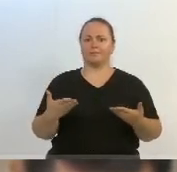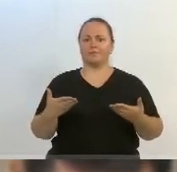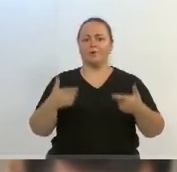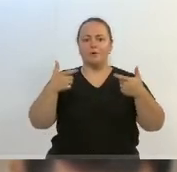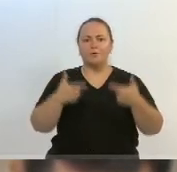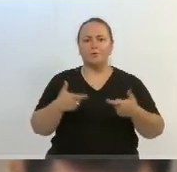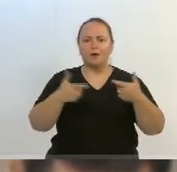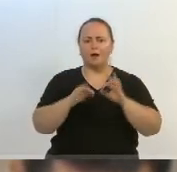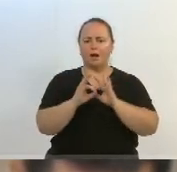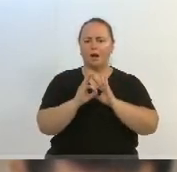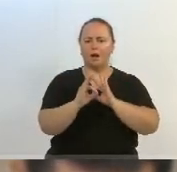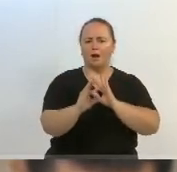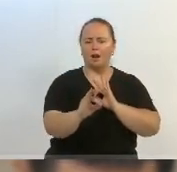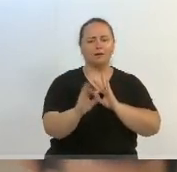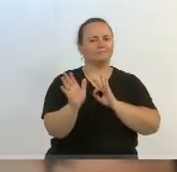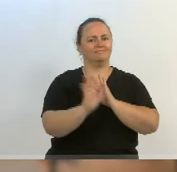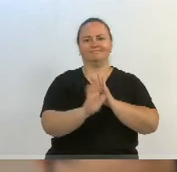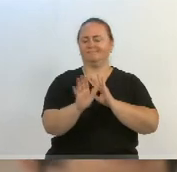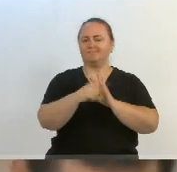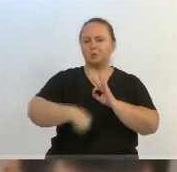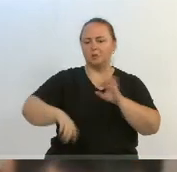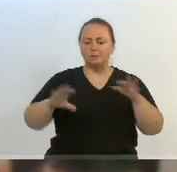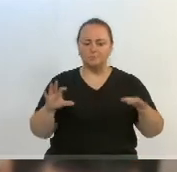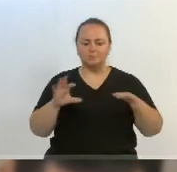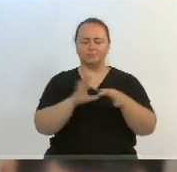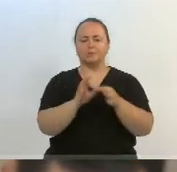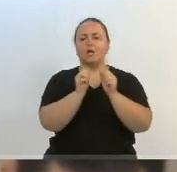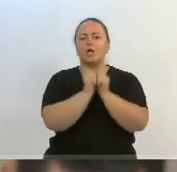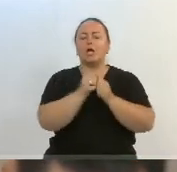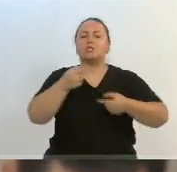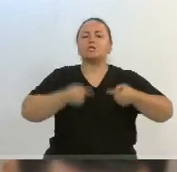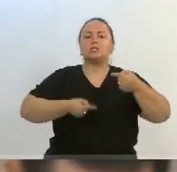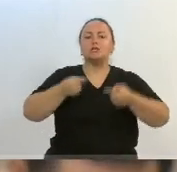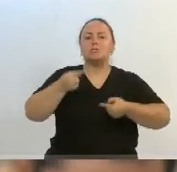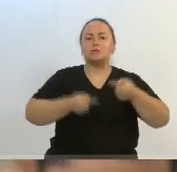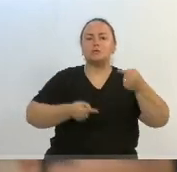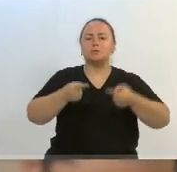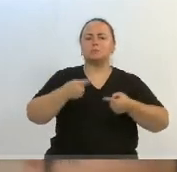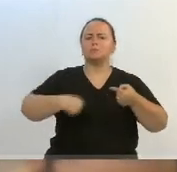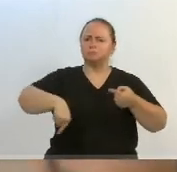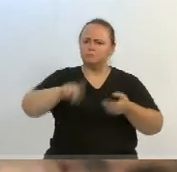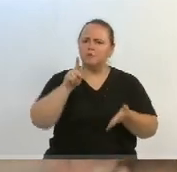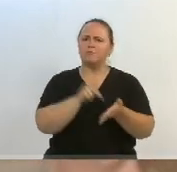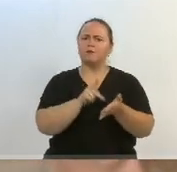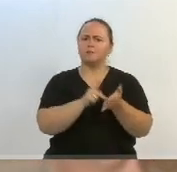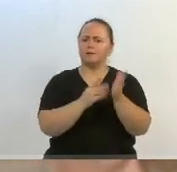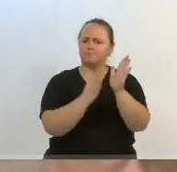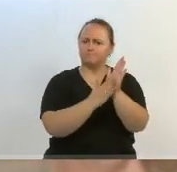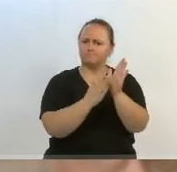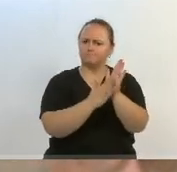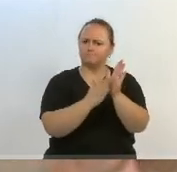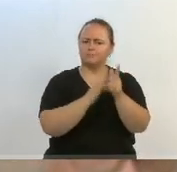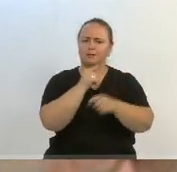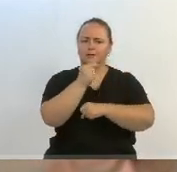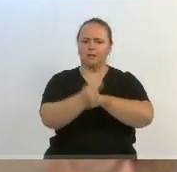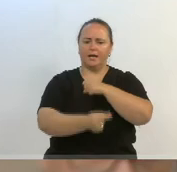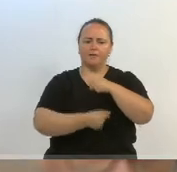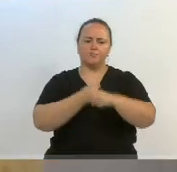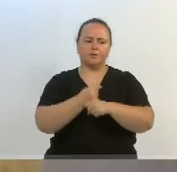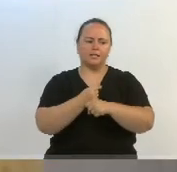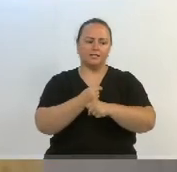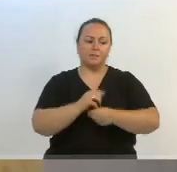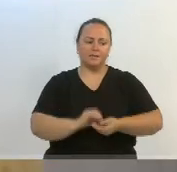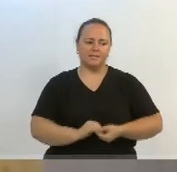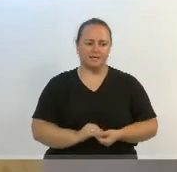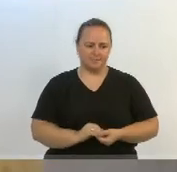distantes. Não, nós fazemos parte dessa discussão e nós devemos, sim, aplaudir a Lava Jato. Muito obrigado. Obrigado, vereador Marcos da